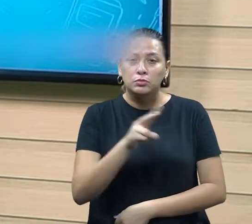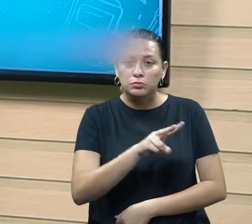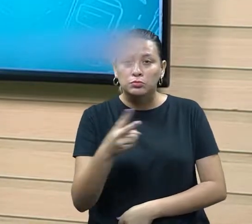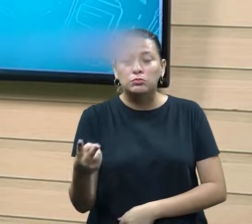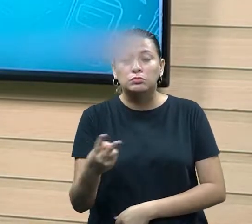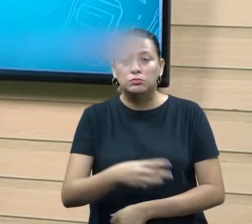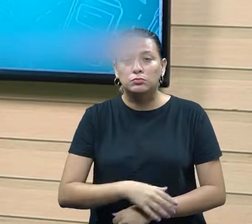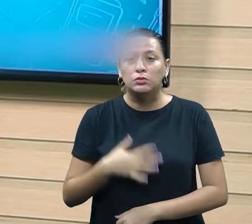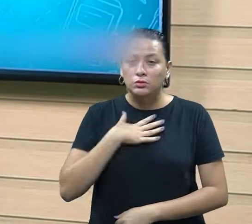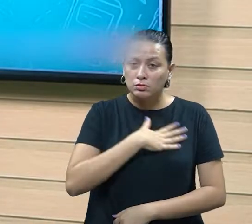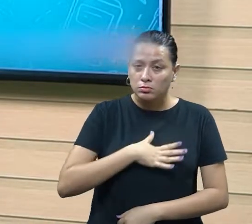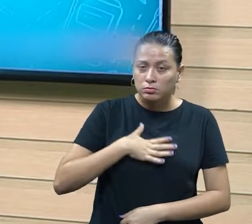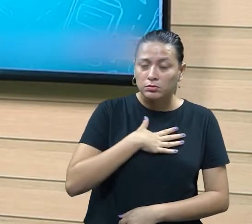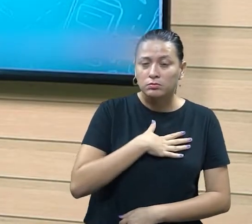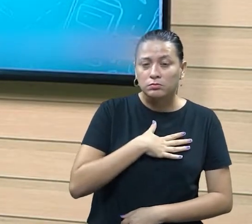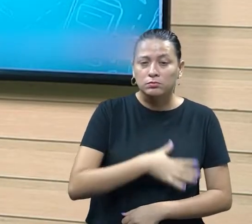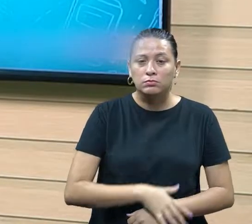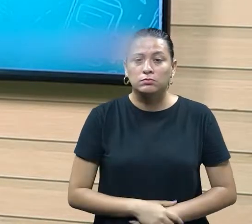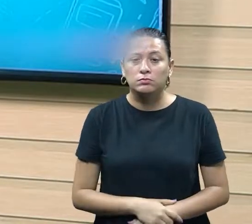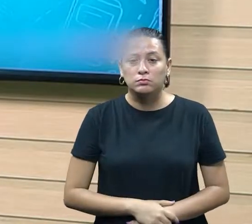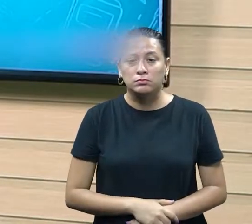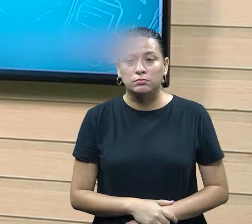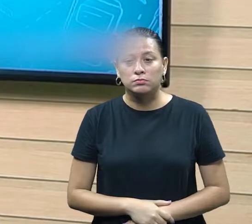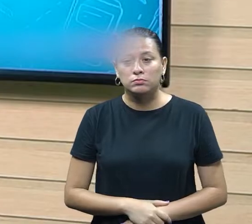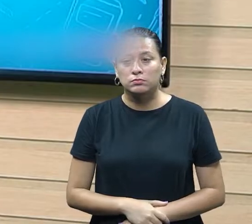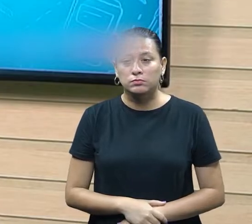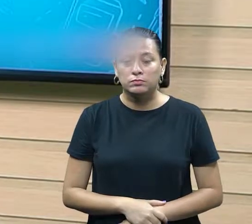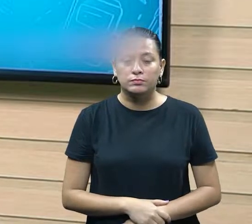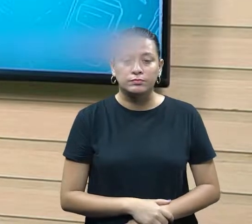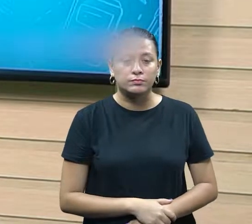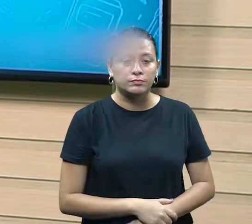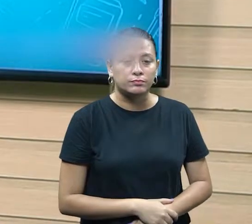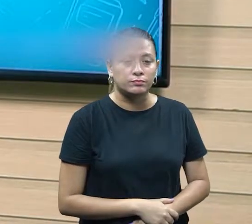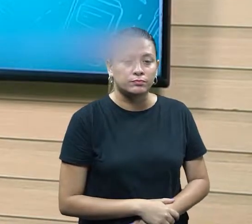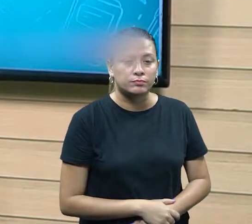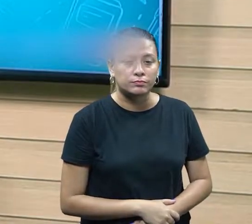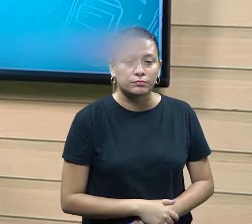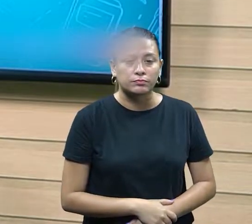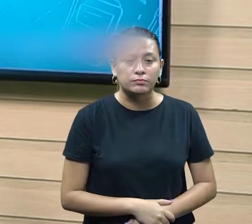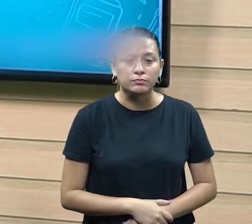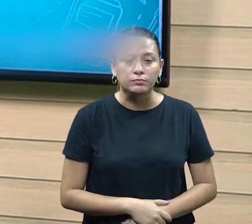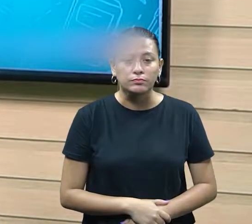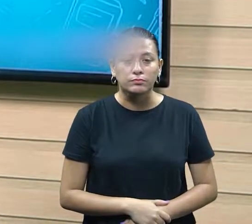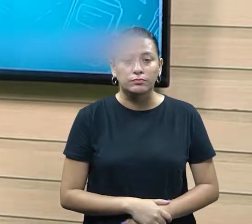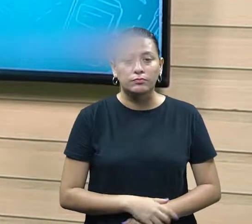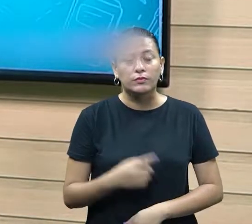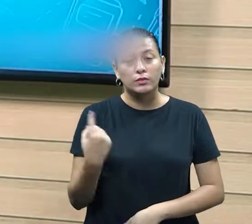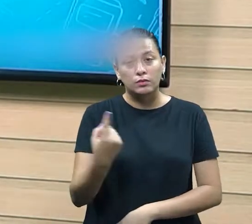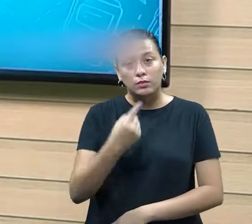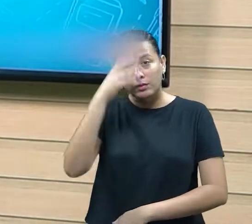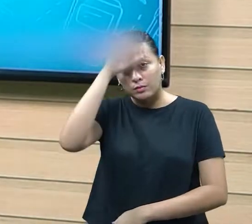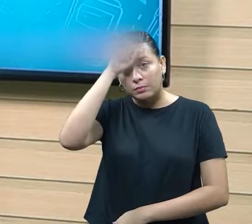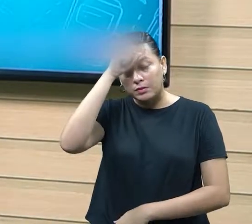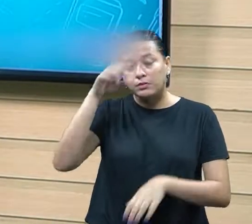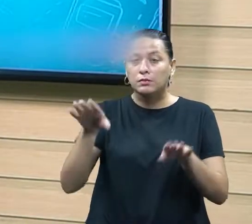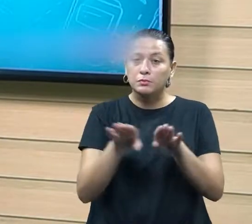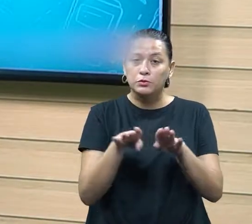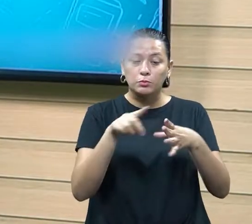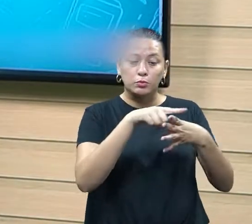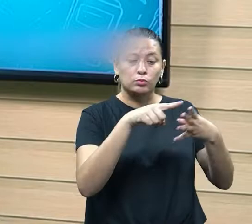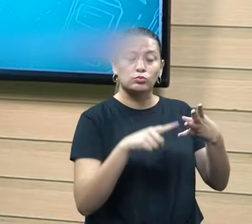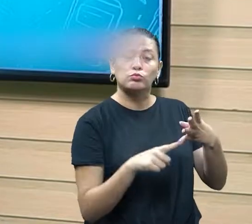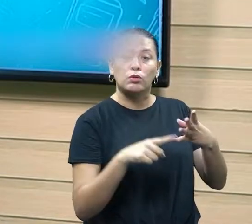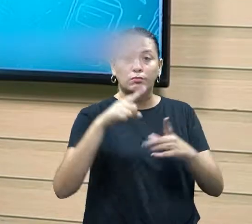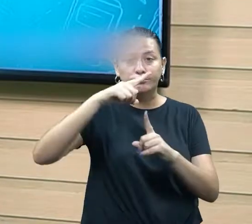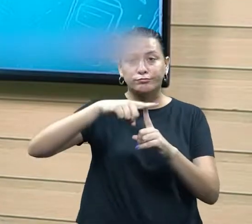Busca que ambas as partes saiam bem diante dessa situação. E nós também aprendemos os